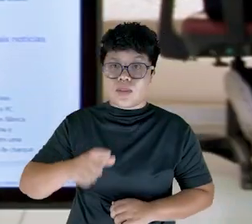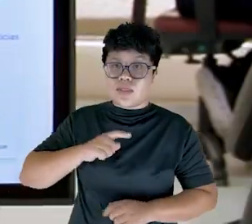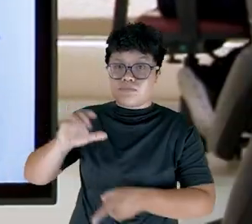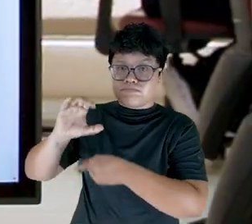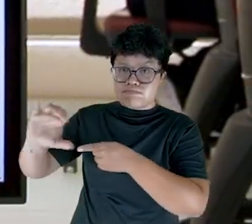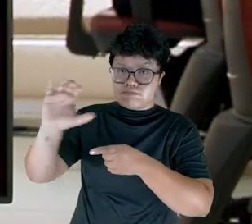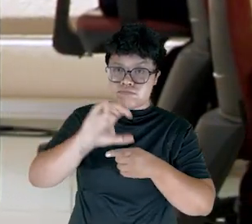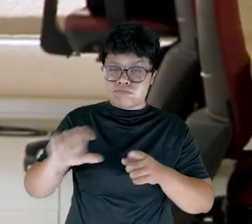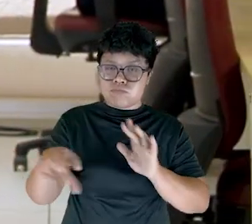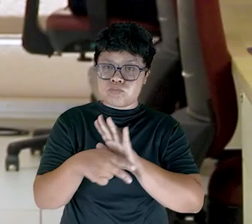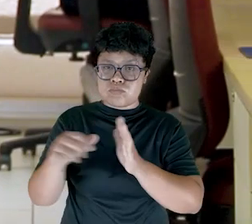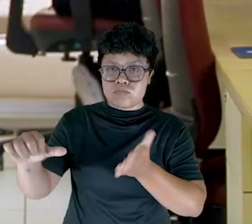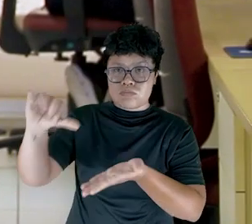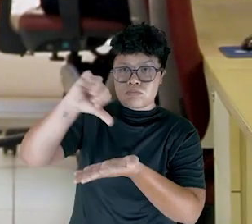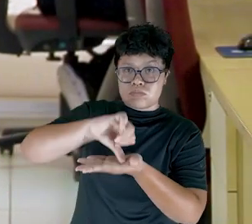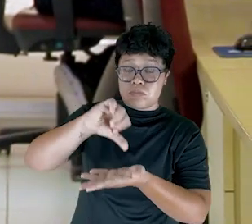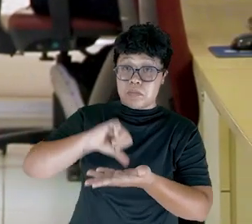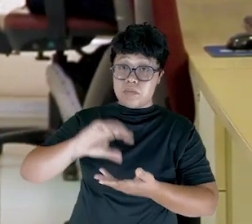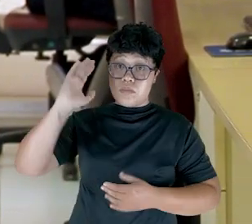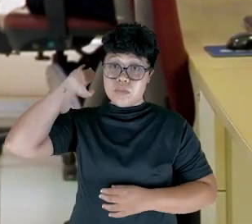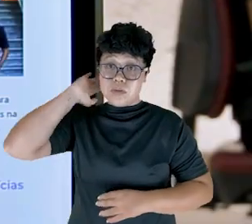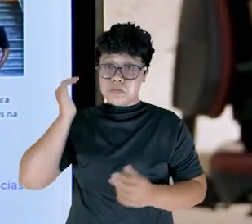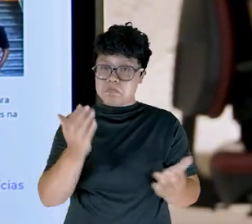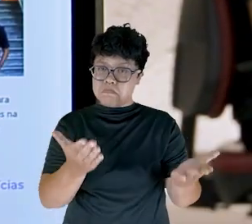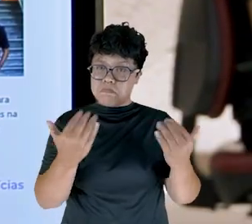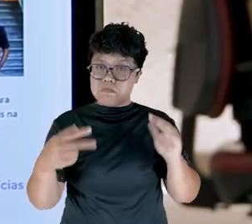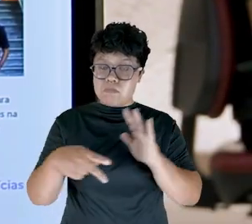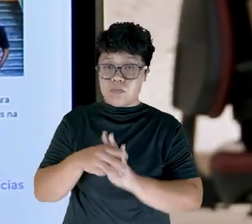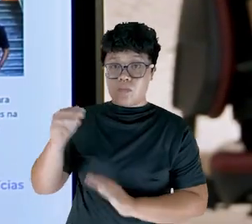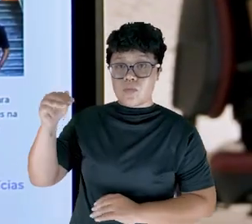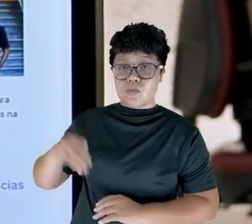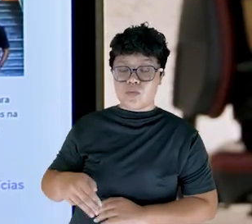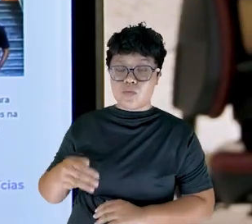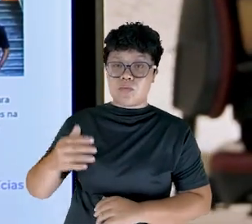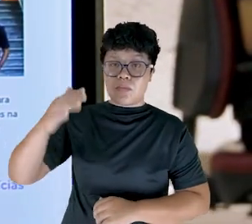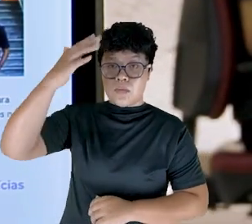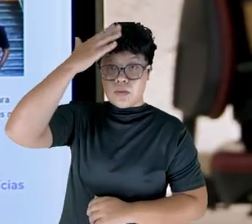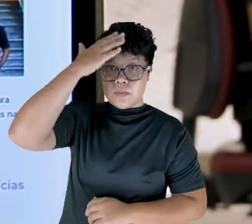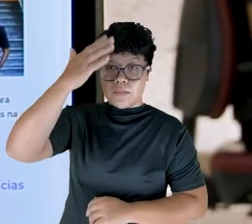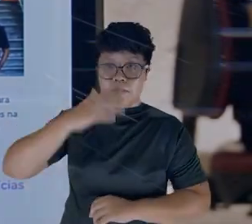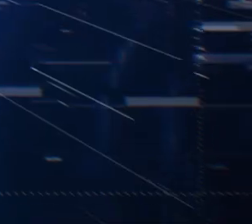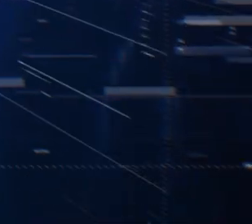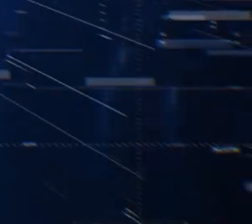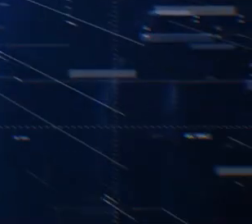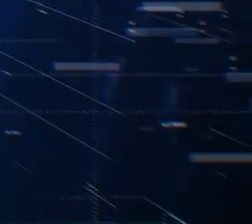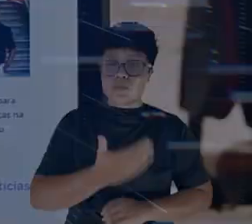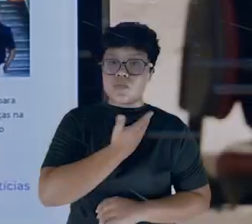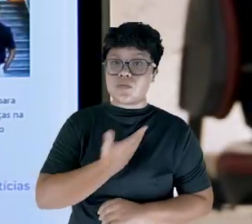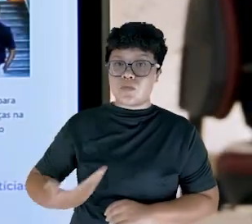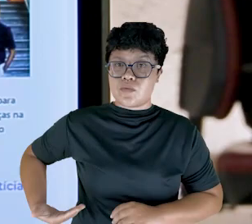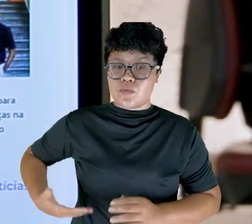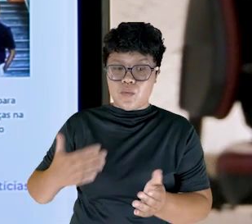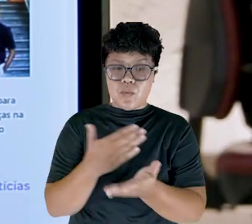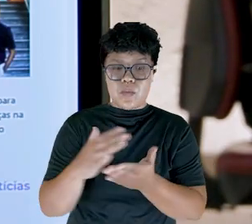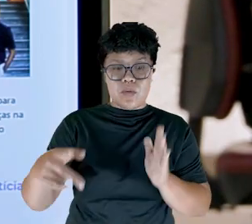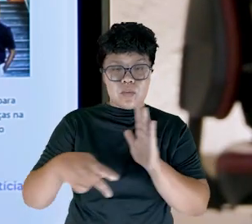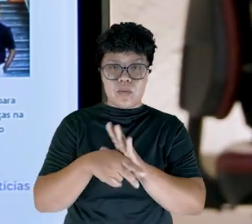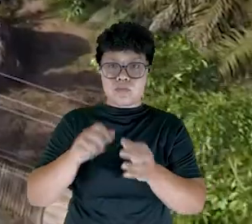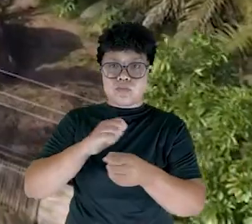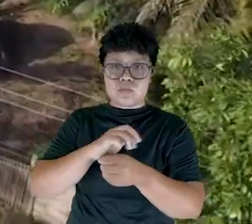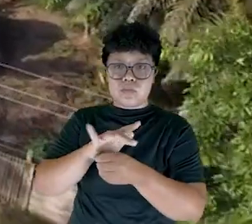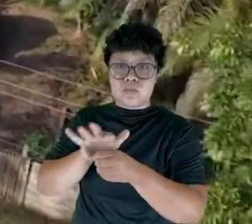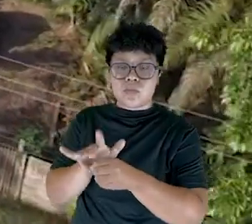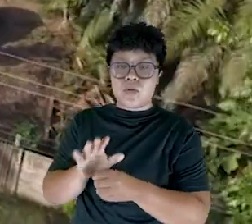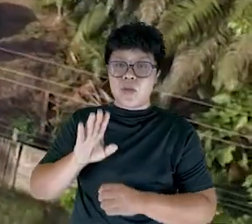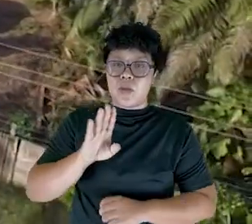Tem mais cidadania para a região metropolitana de Belém. Vem saber mais no Minuto Agência Pará. Governo dá início à